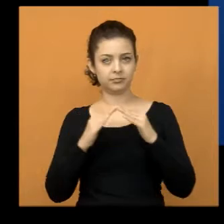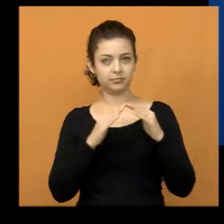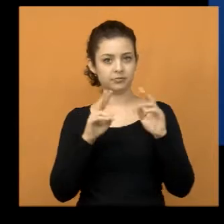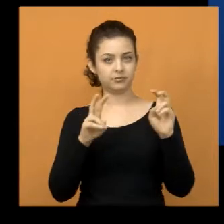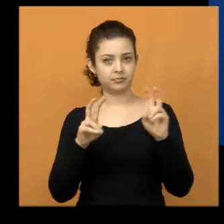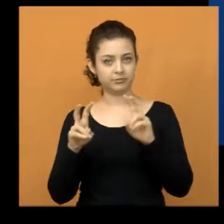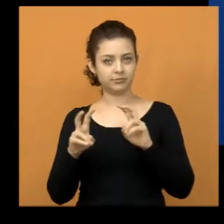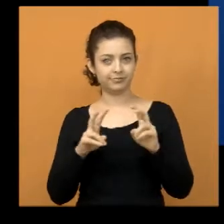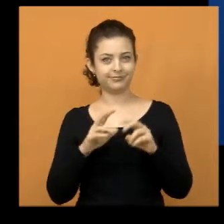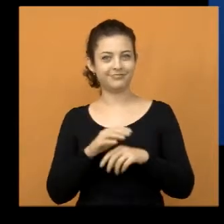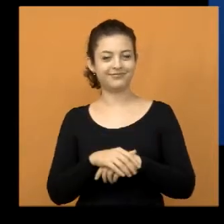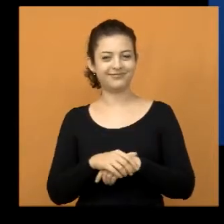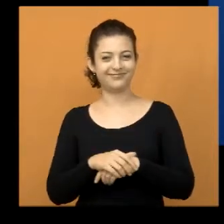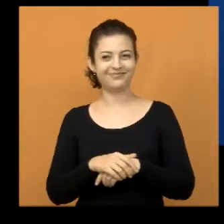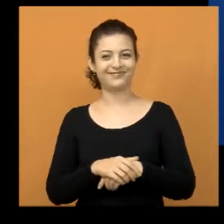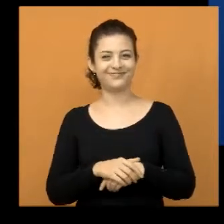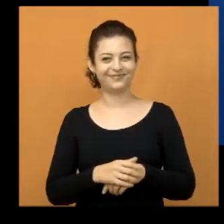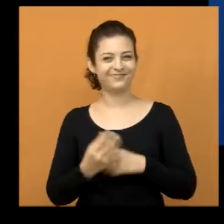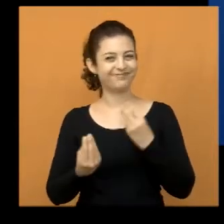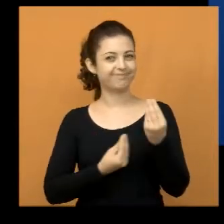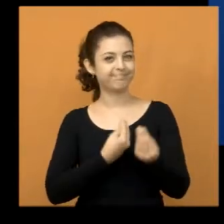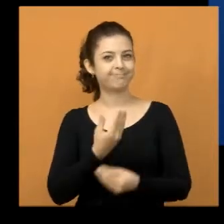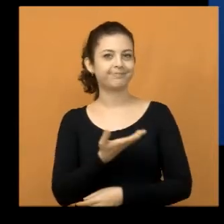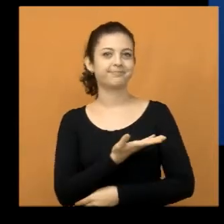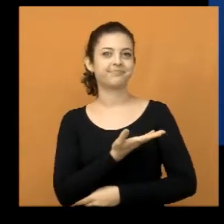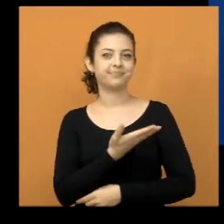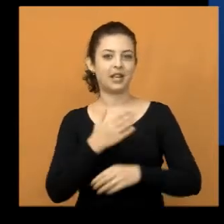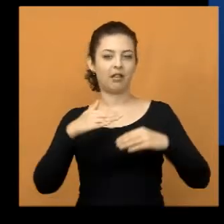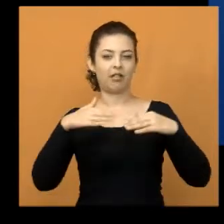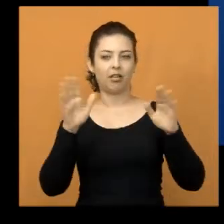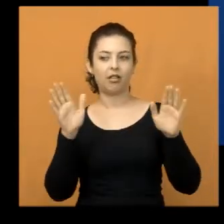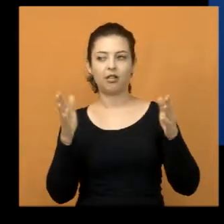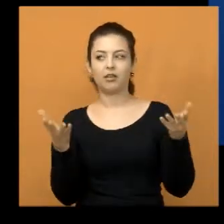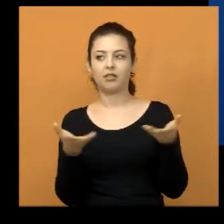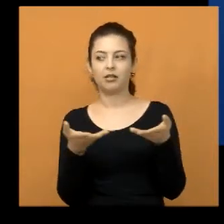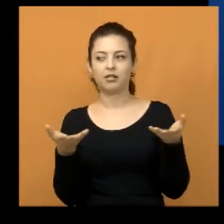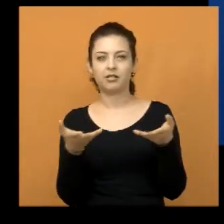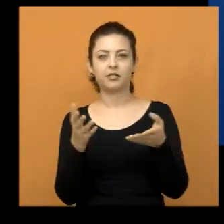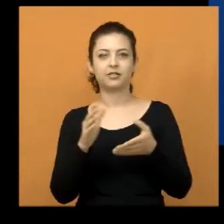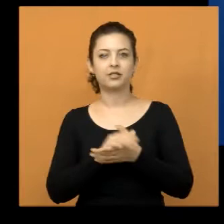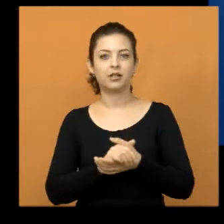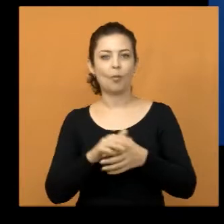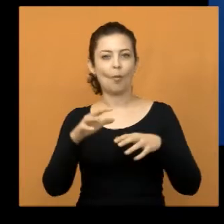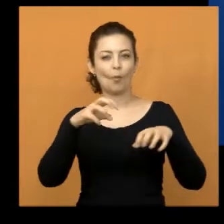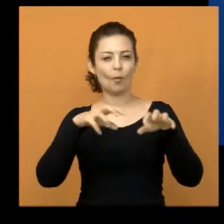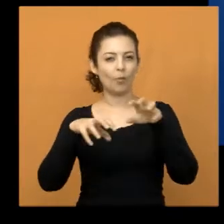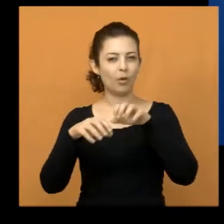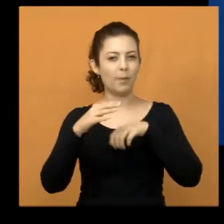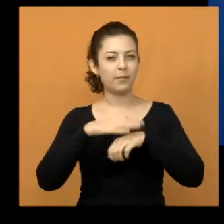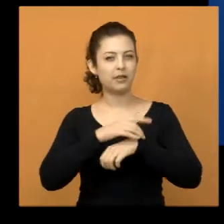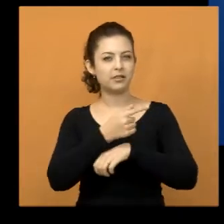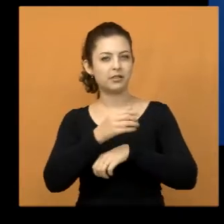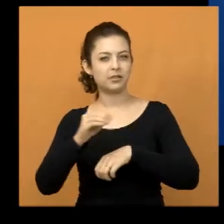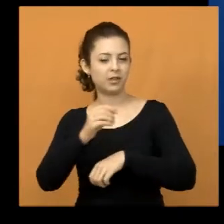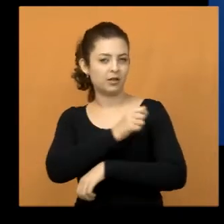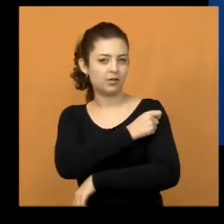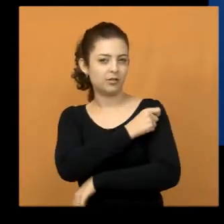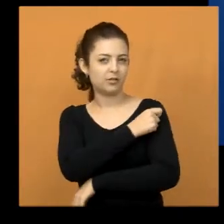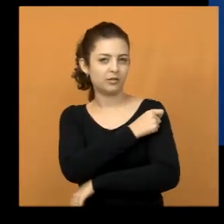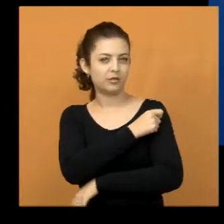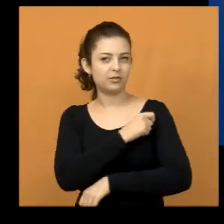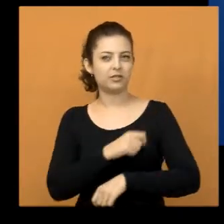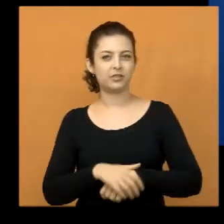sobre a situação que se encontra a escola hoje para atender a mais de 700 alunos que ali